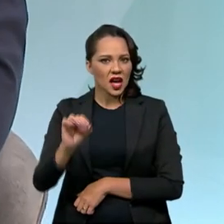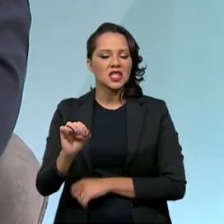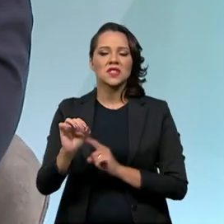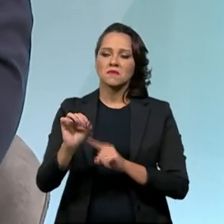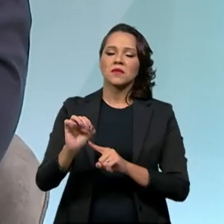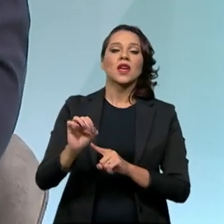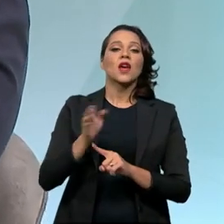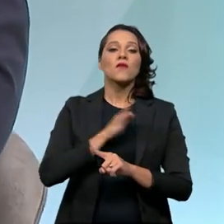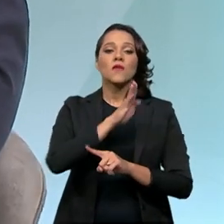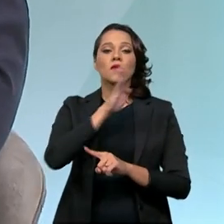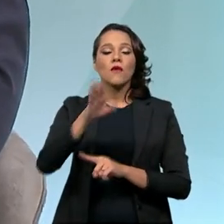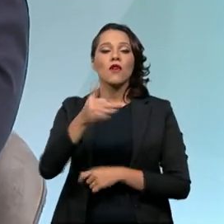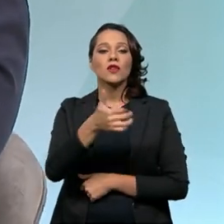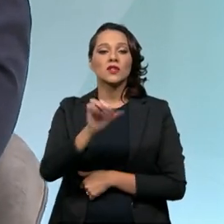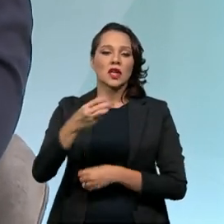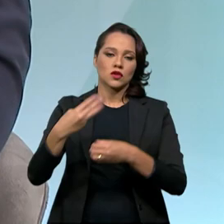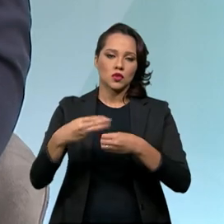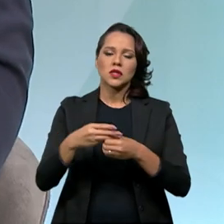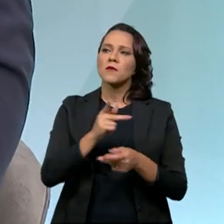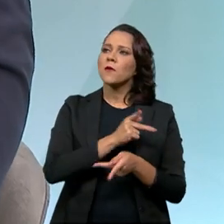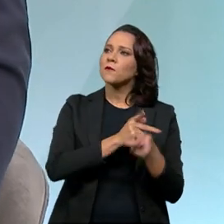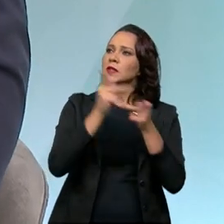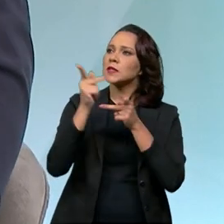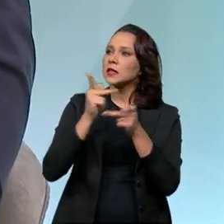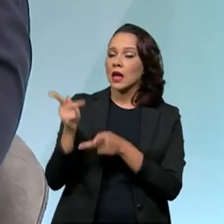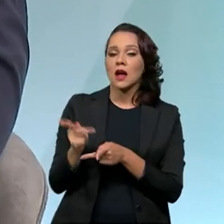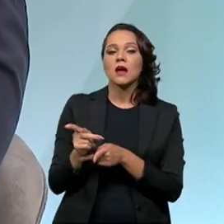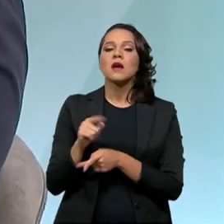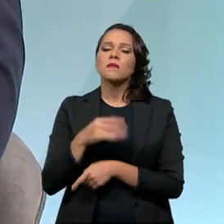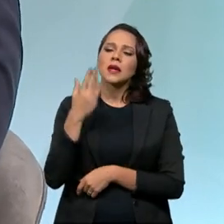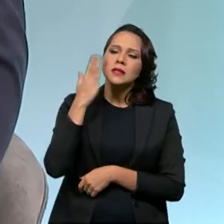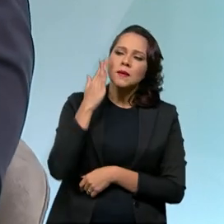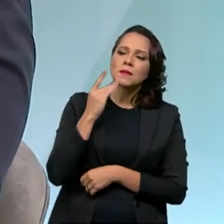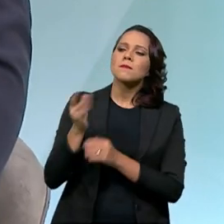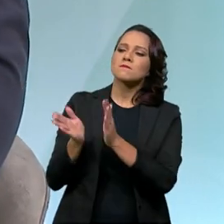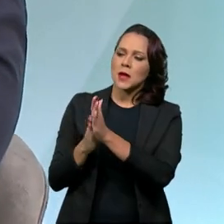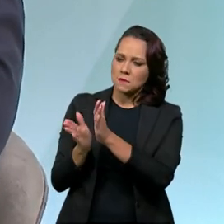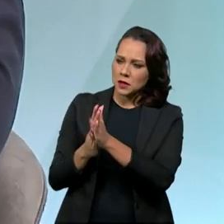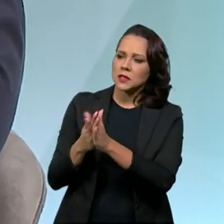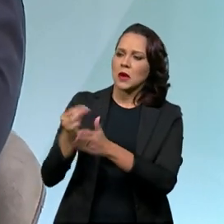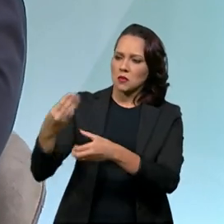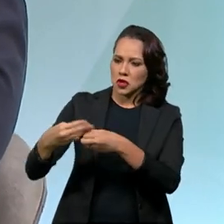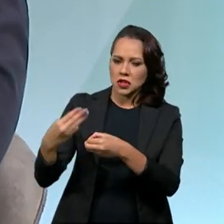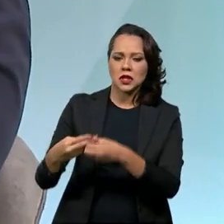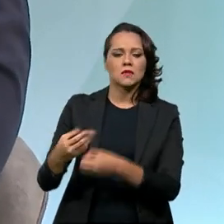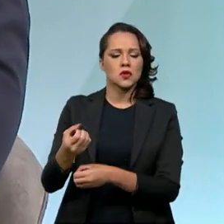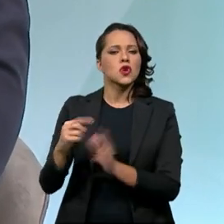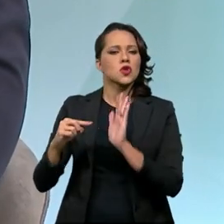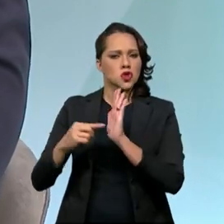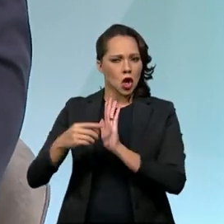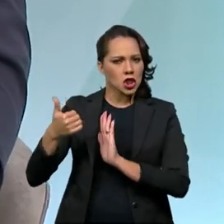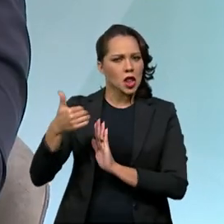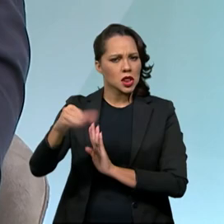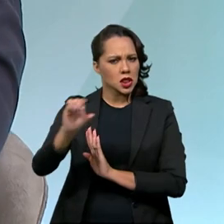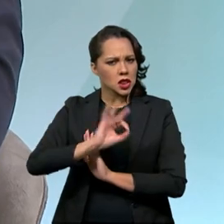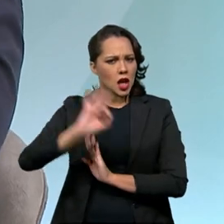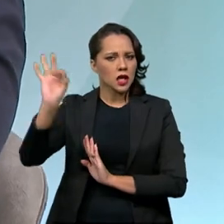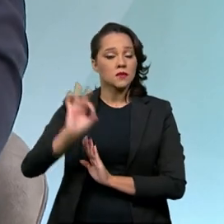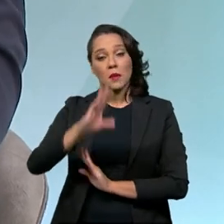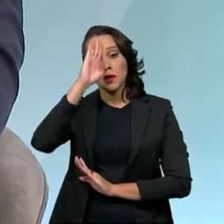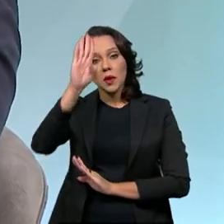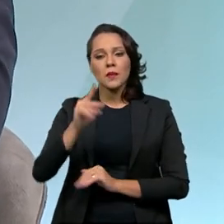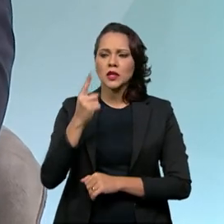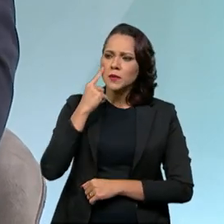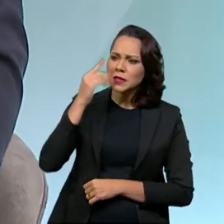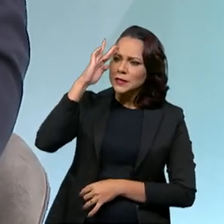Irei nos 10 municípios que tiraram nota 10, para a gente não só prestigiar e parabenizar os municípios que performaram bem, mas, principalmente,